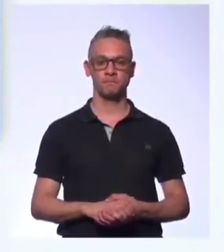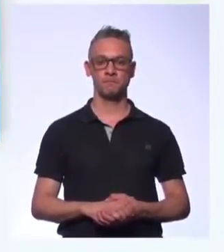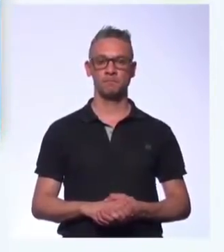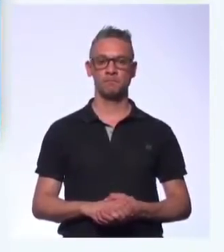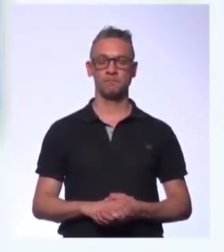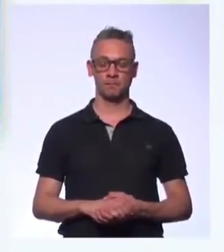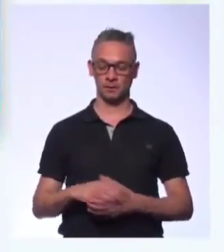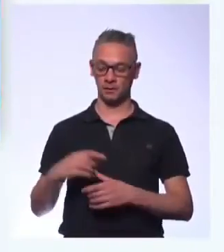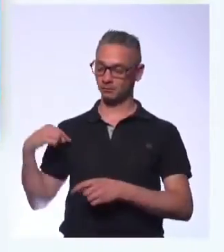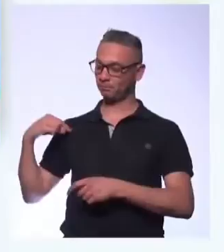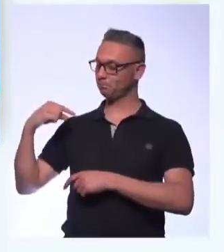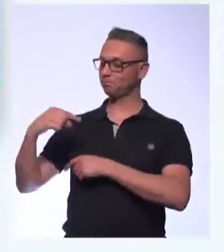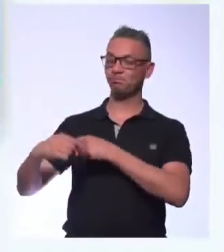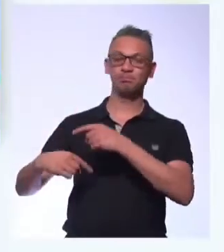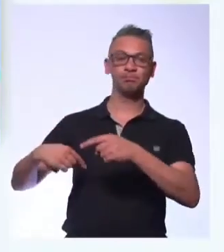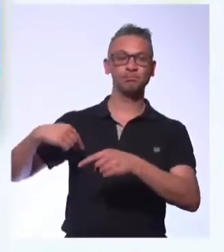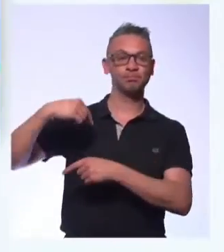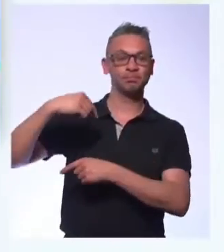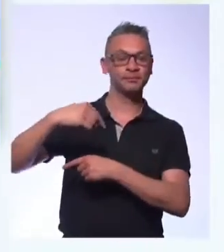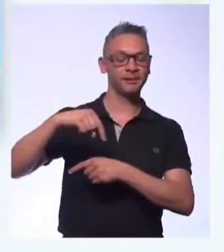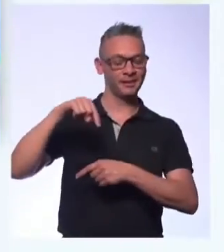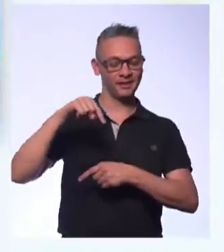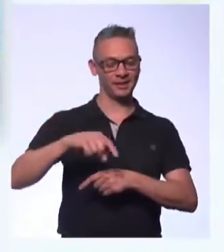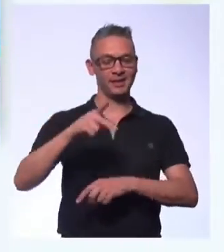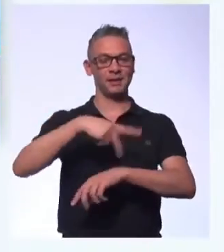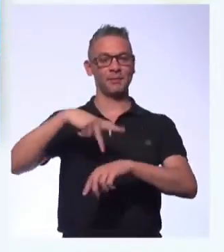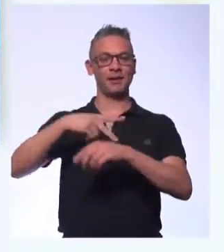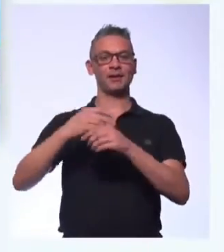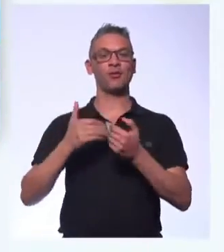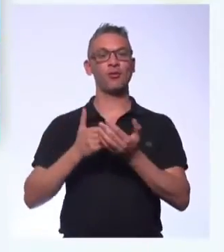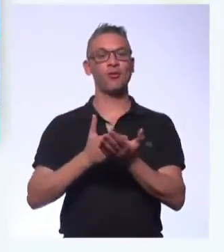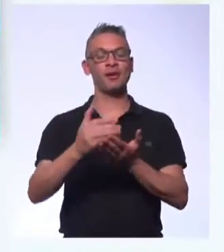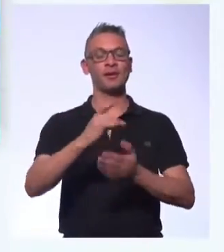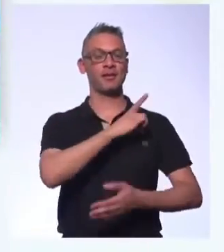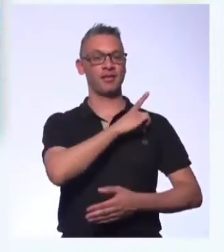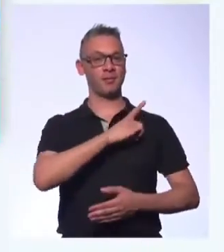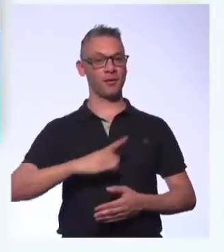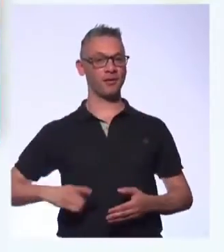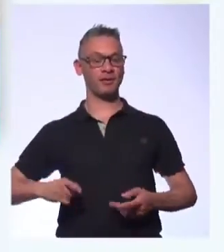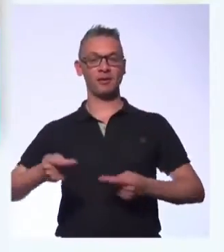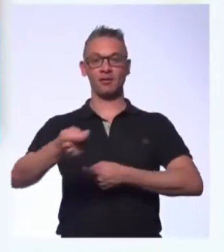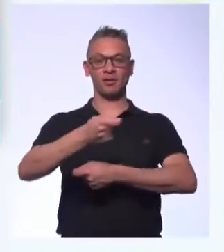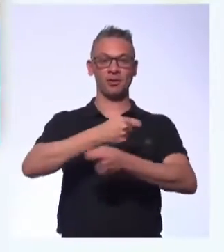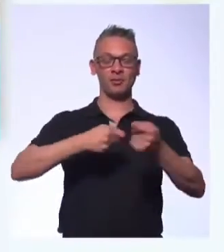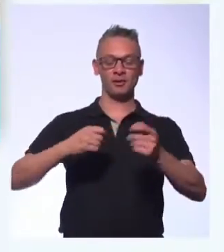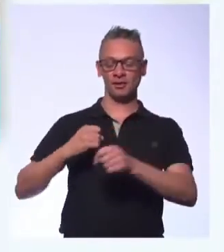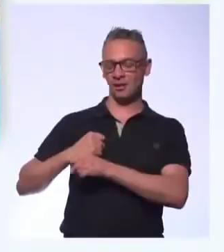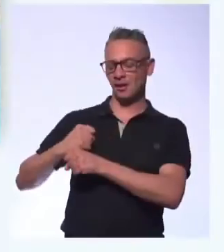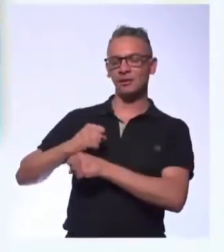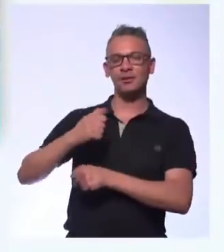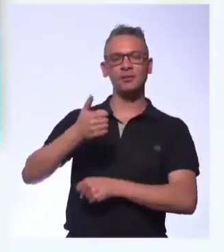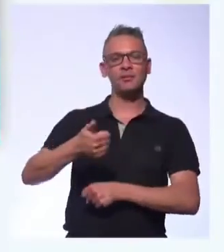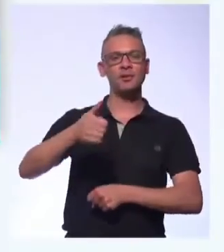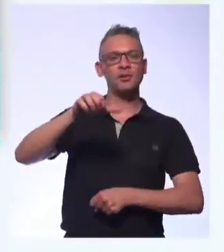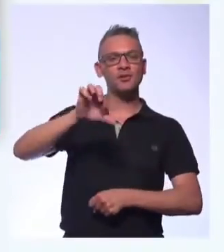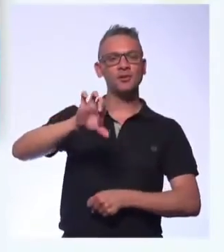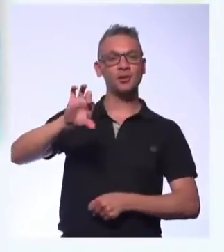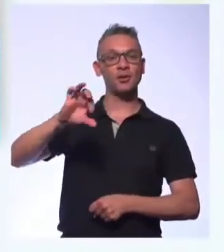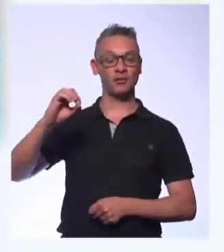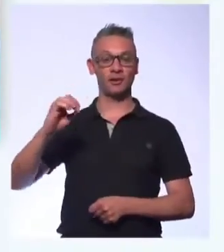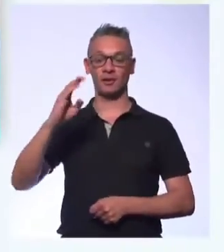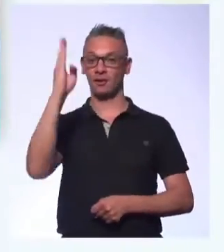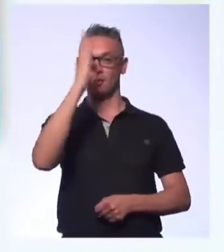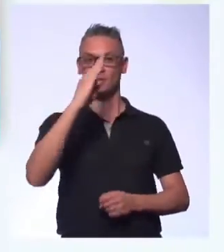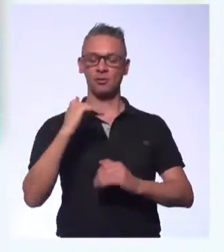A geração seguinte cresceu num país que já era uma democracia e uma economia aberta, e nos anos 90, o Brasil foi melhorando e